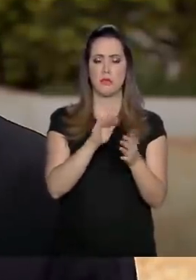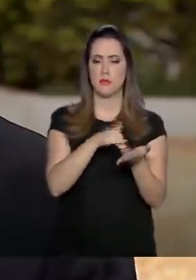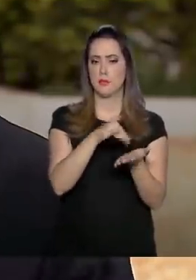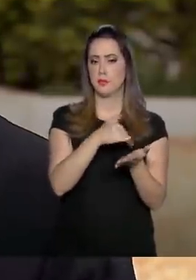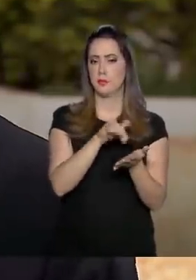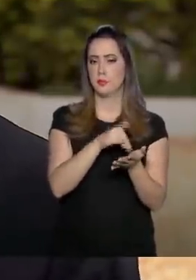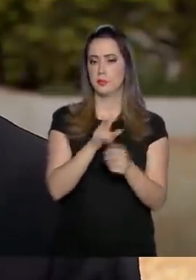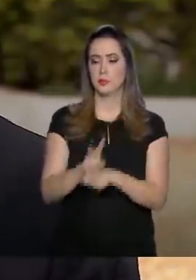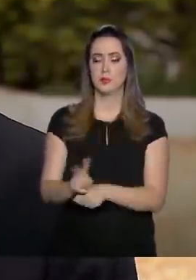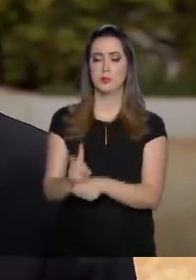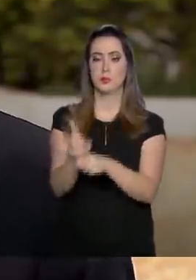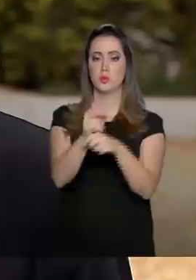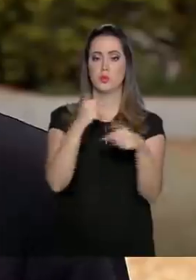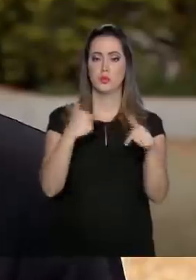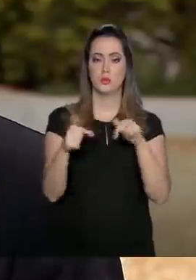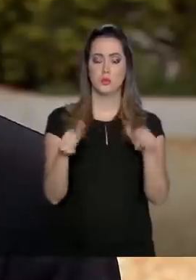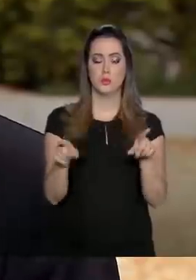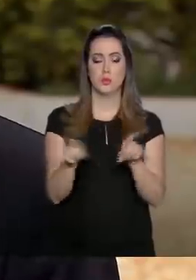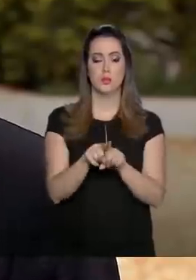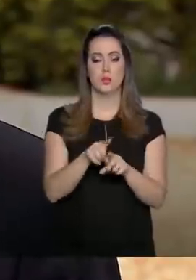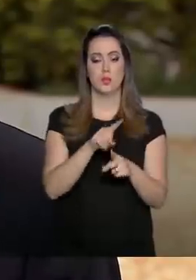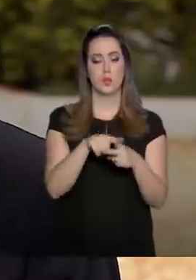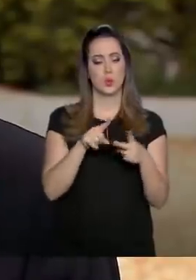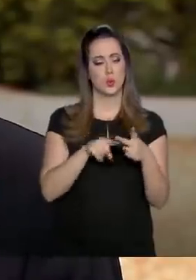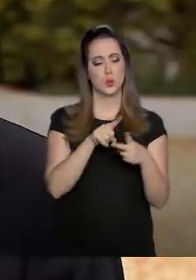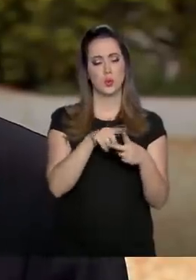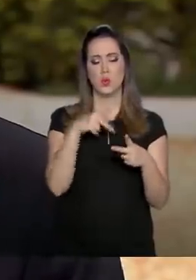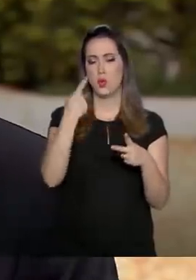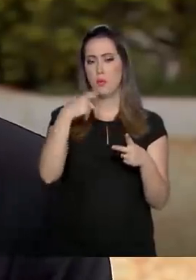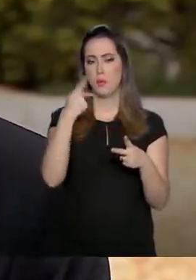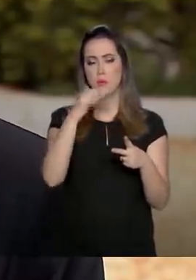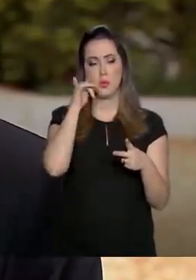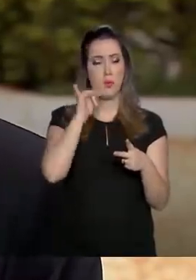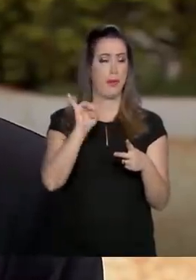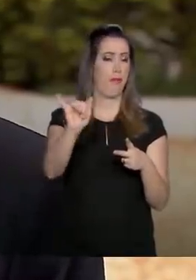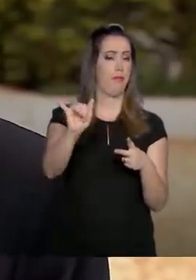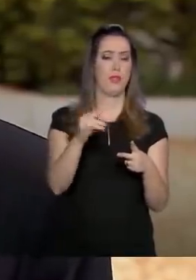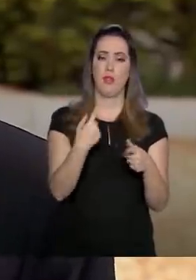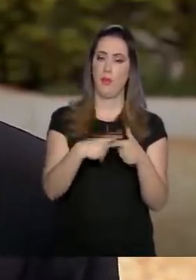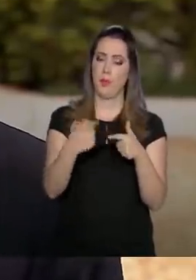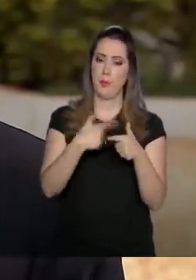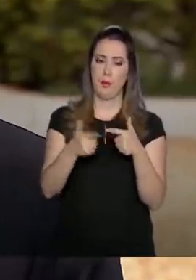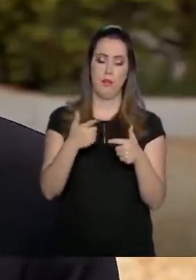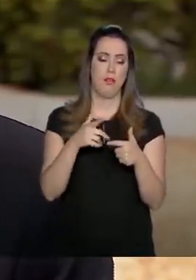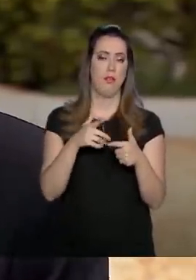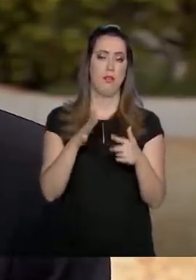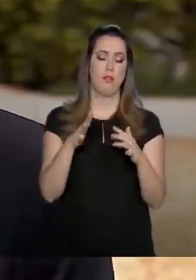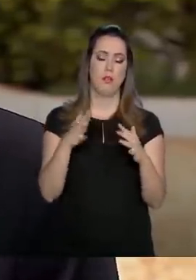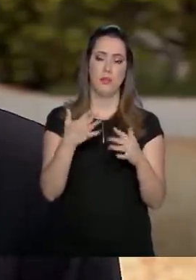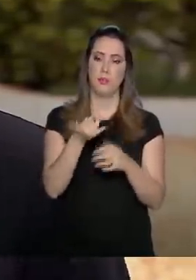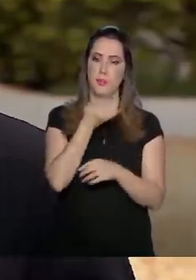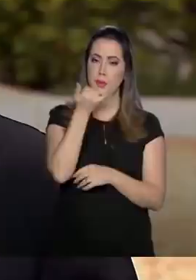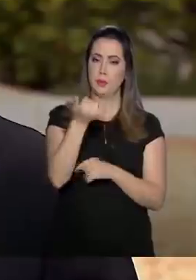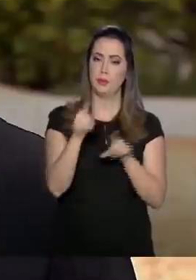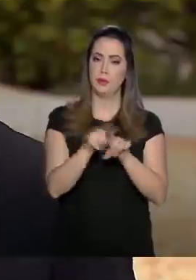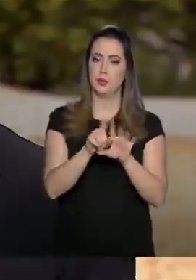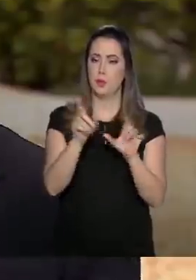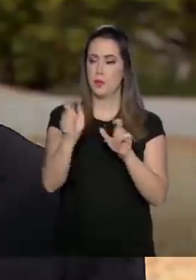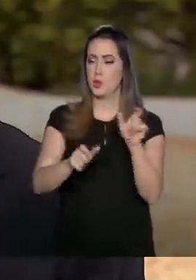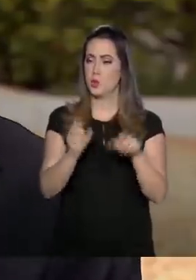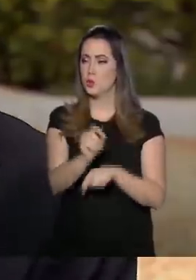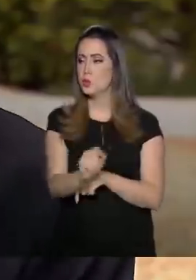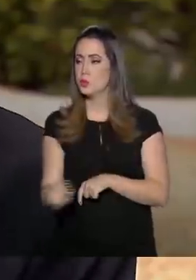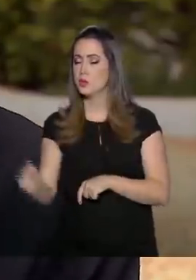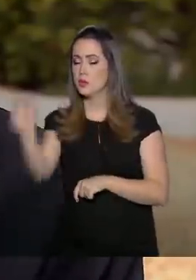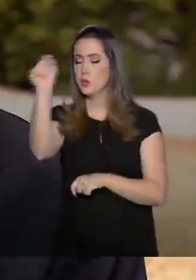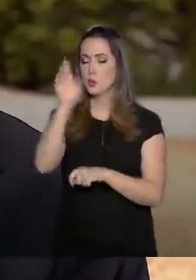Subsecretaria, junto com a Secretaria do Trabalho, faz toda uma política de prevenção. Ela mantém superindentes regionais e pessoas que